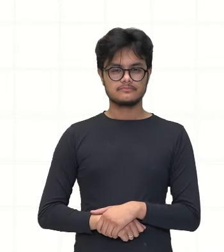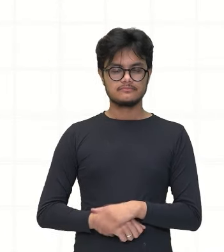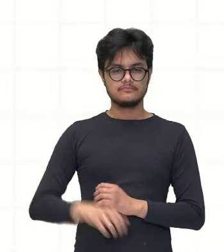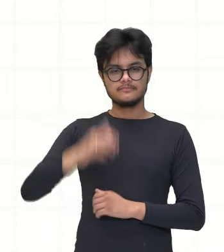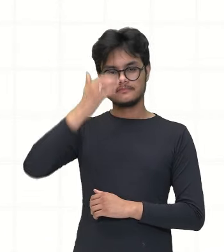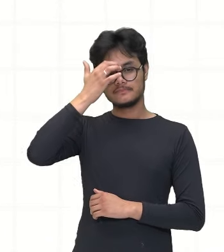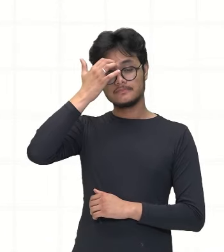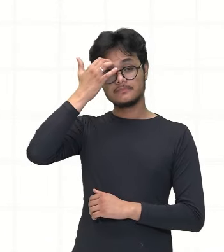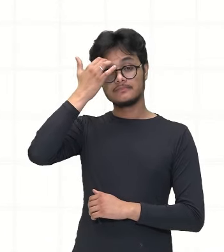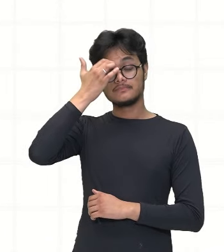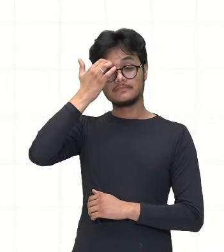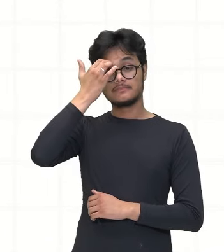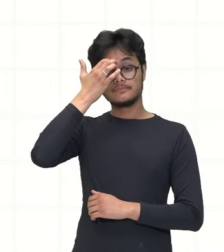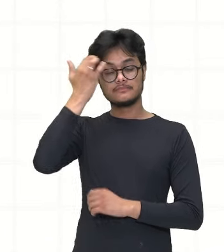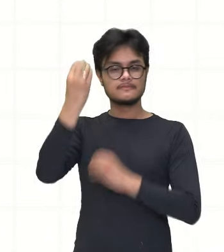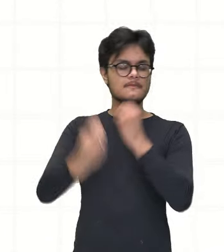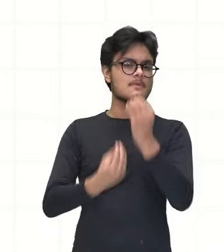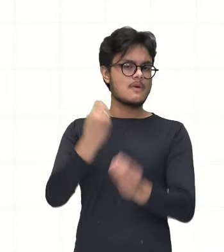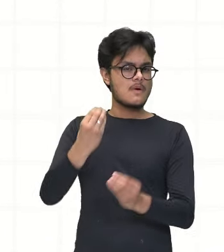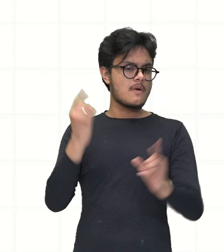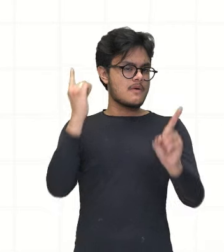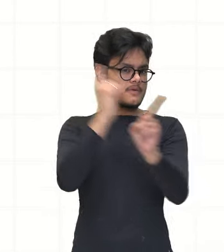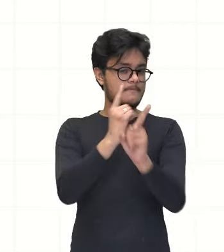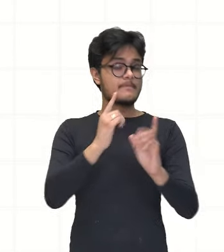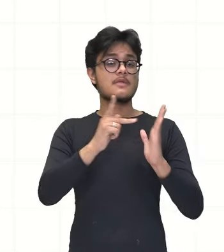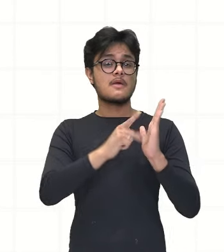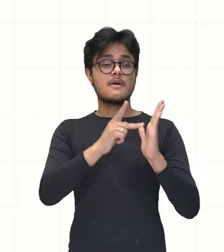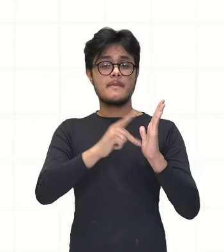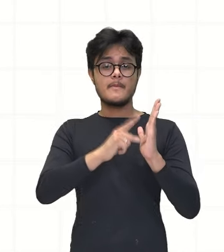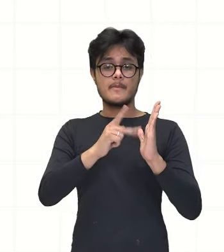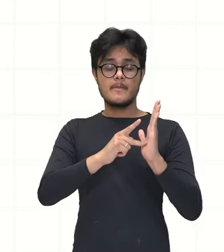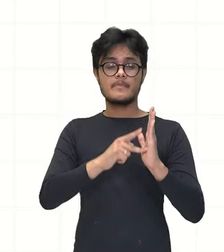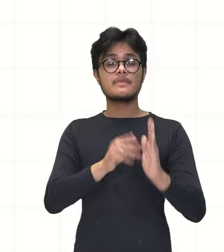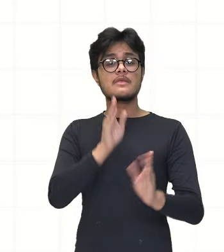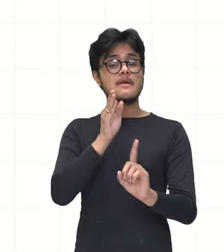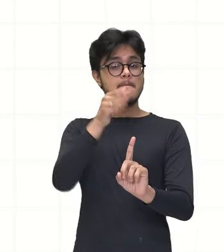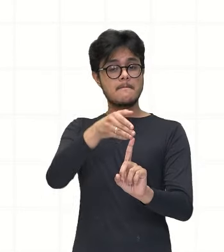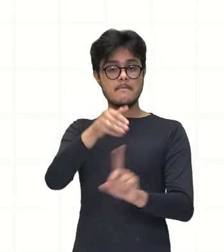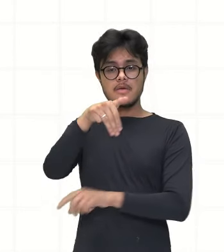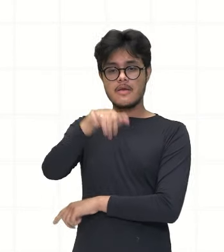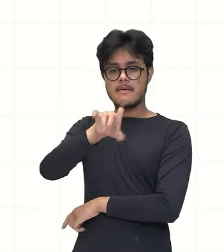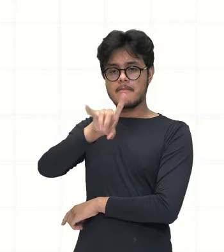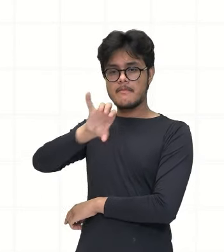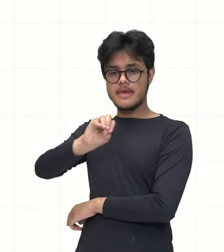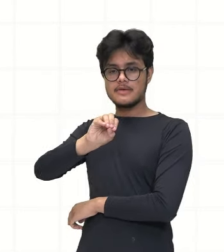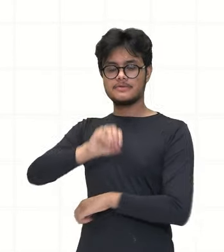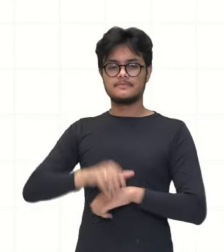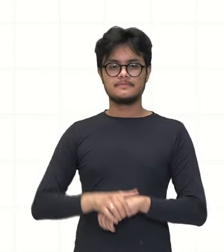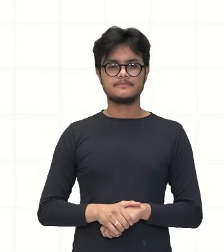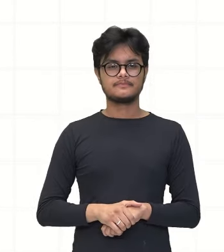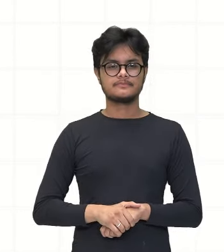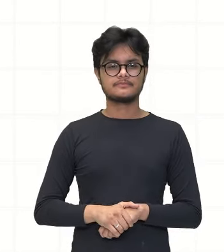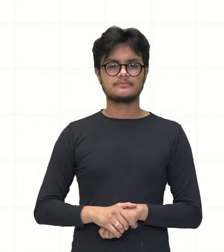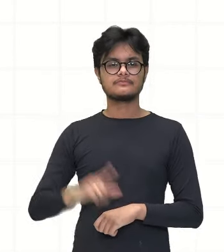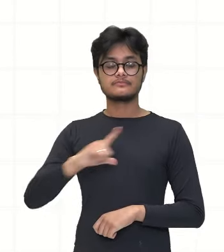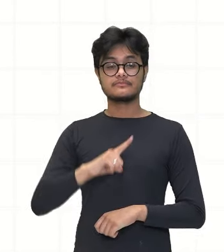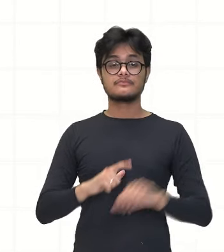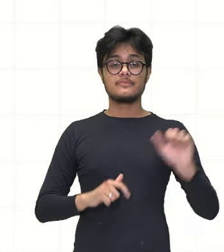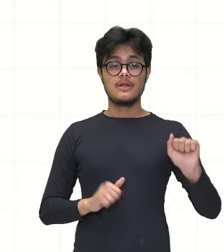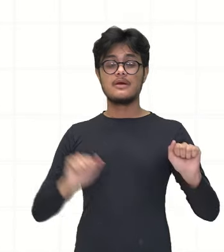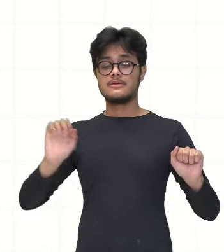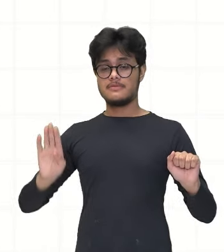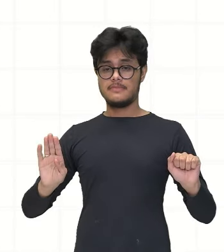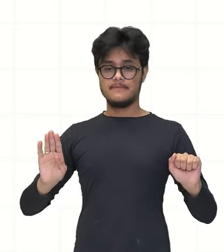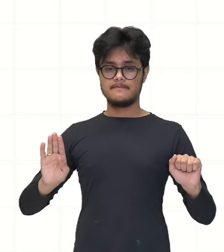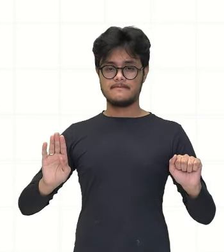como a gente determina as coordenadas do ponto médio entre os pontos indicados. Então, eu tenho aqui letra A e letra